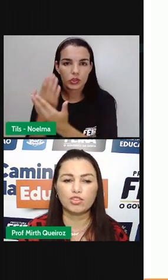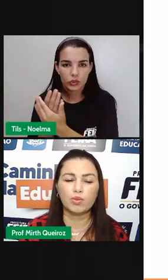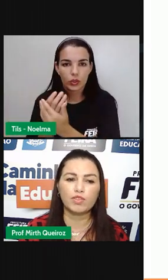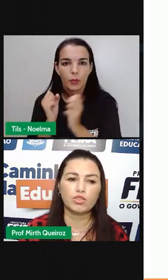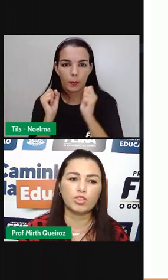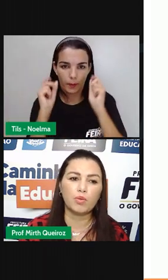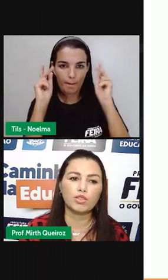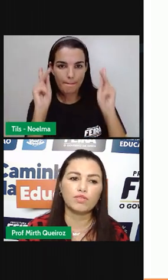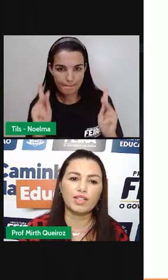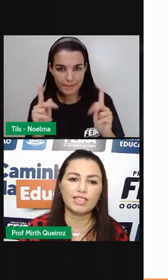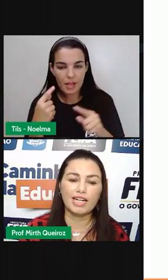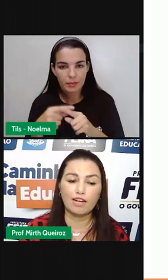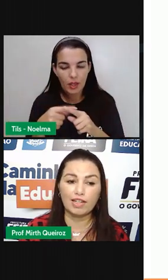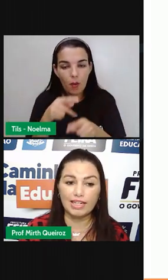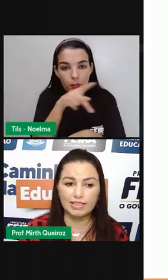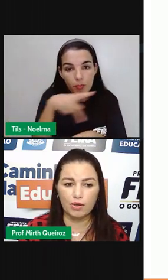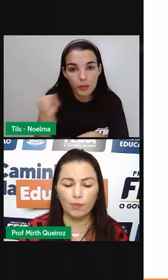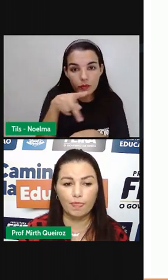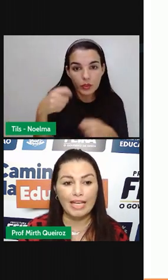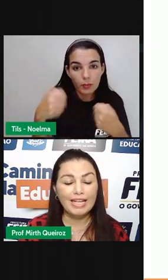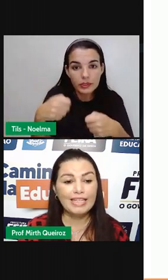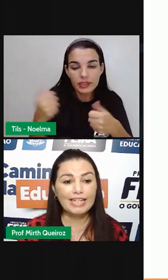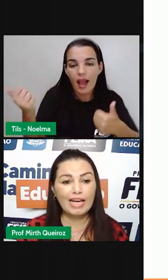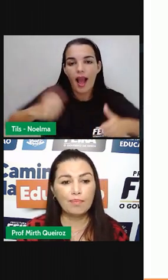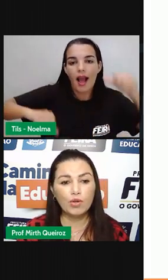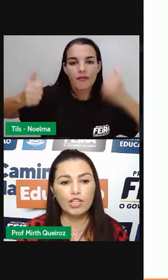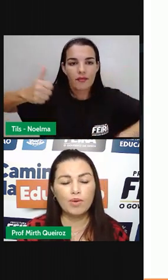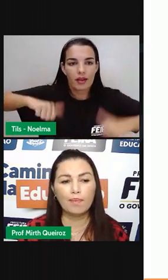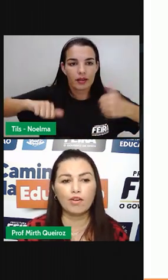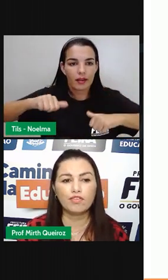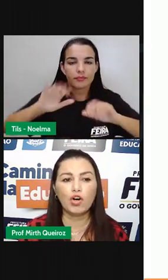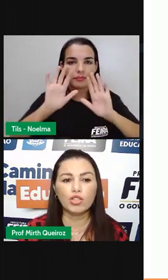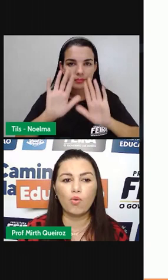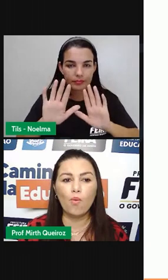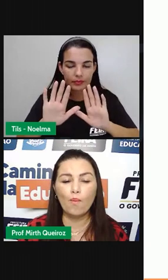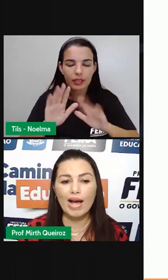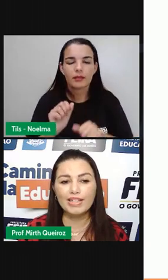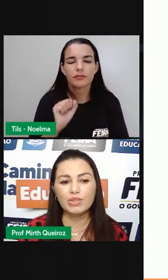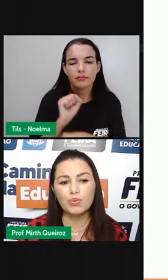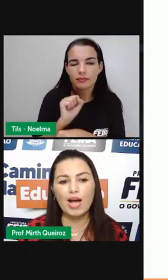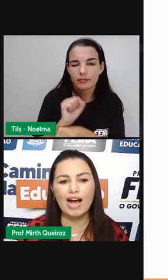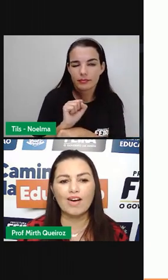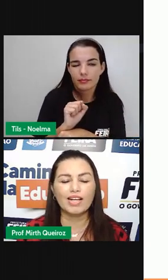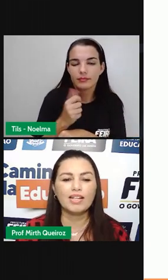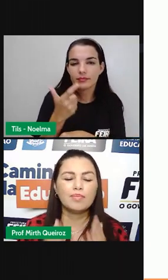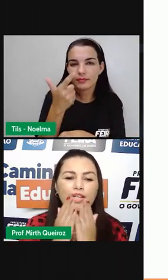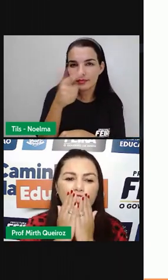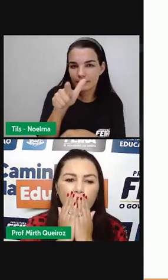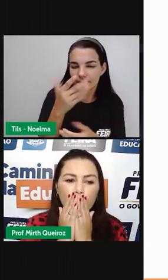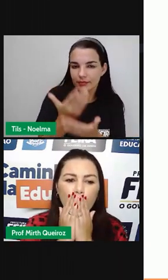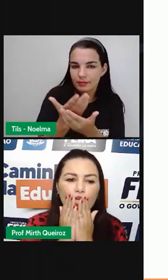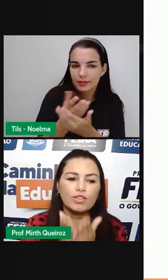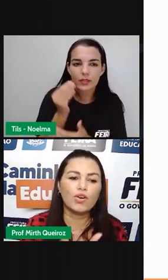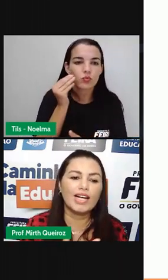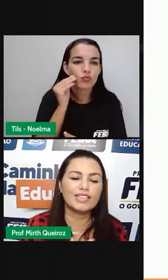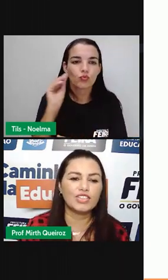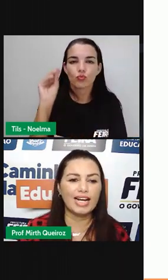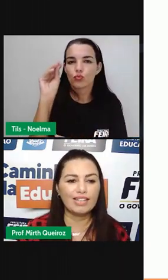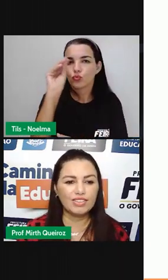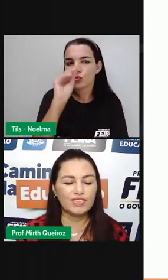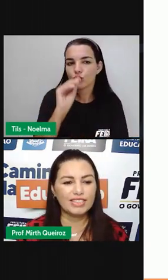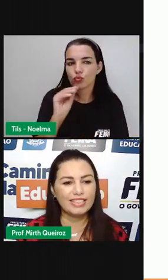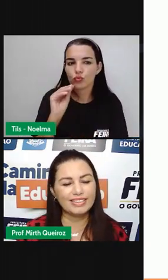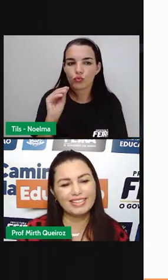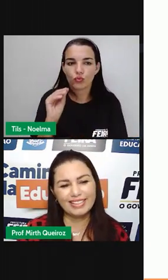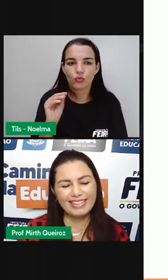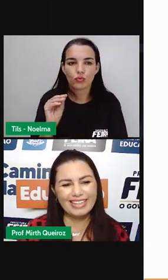vocês para que os professores possam fazer a avaliação. Daqui a pouquinho, a prova volta com mais uma aula. Beijinho no coração